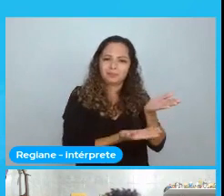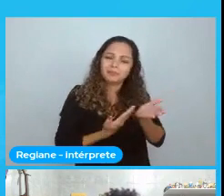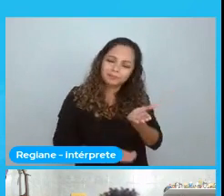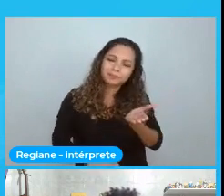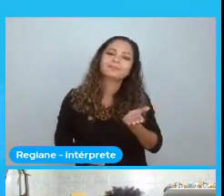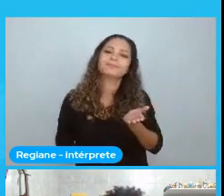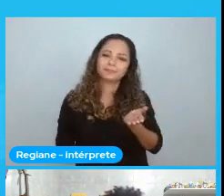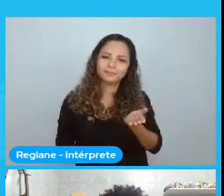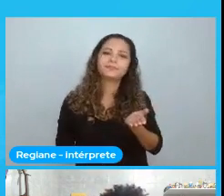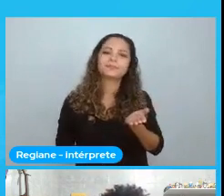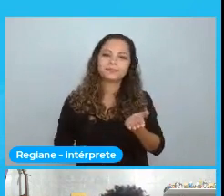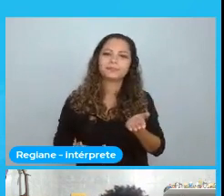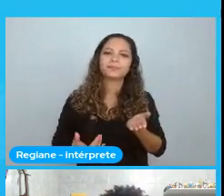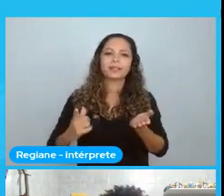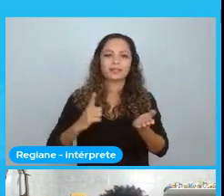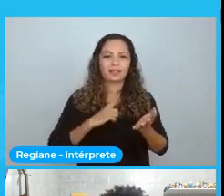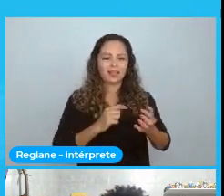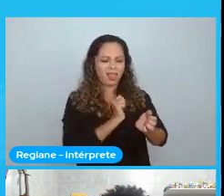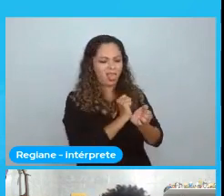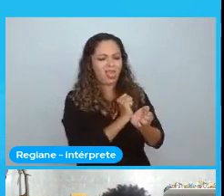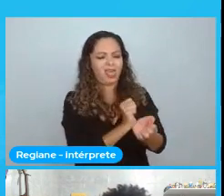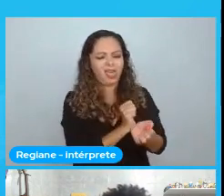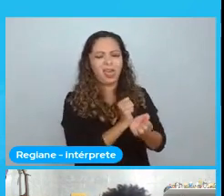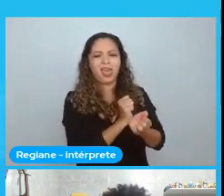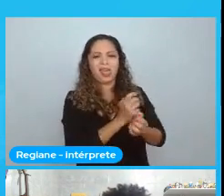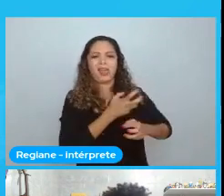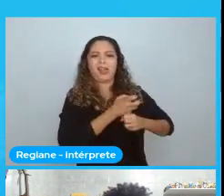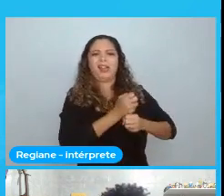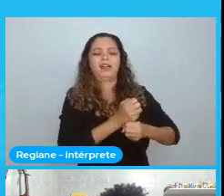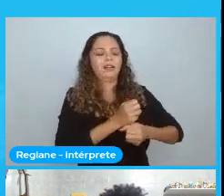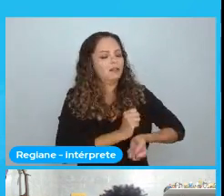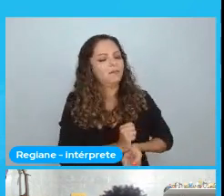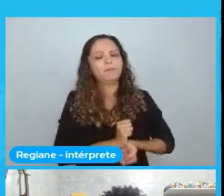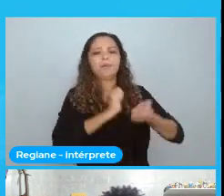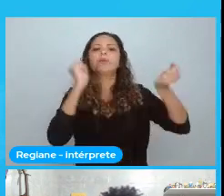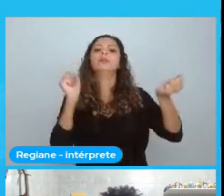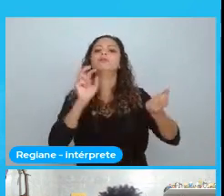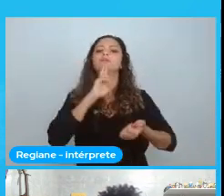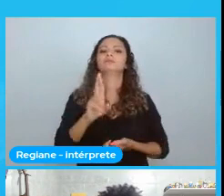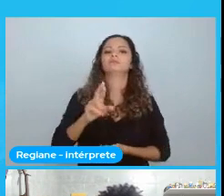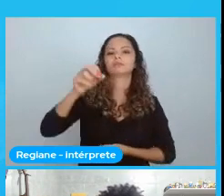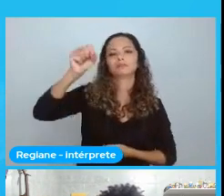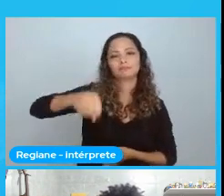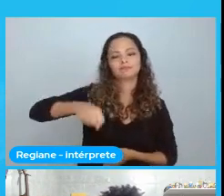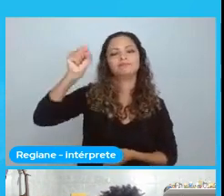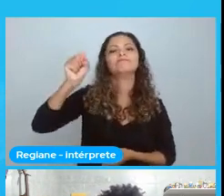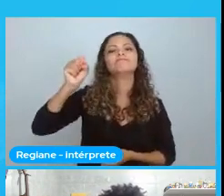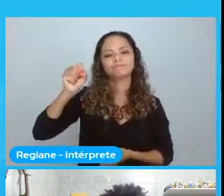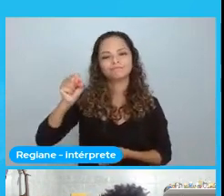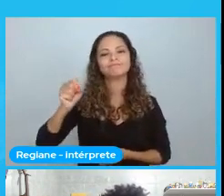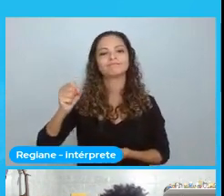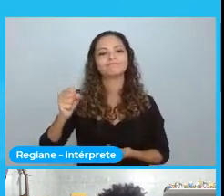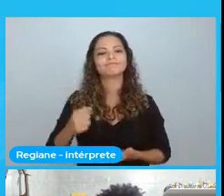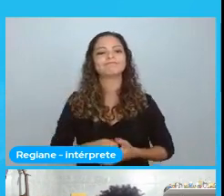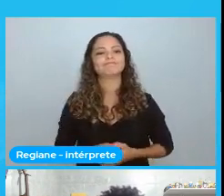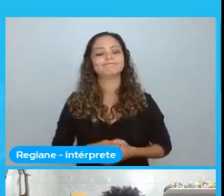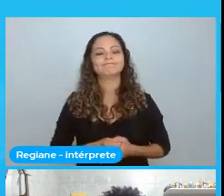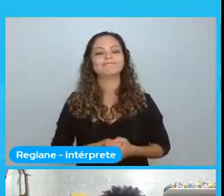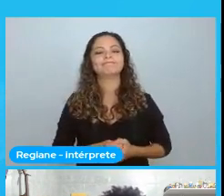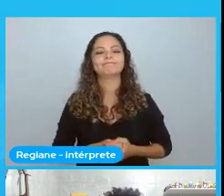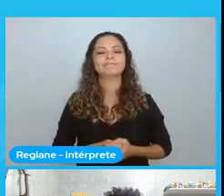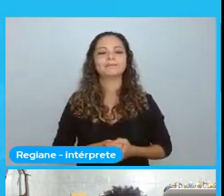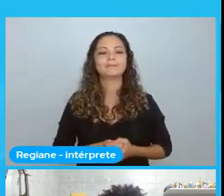É. Quebrar as correntes. Como a mensagem que. A citação de Assata. Chacu. Que eu falei anteriormente.